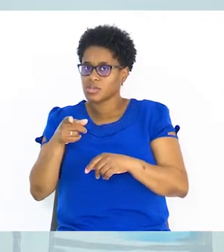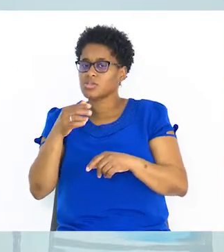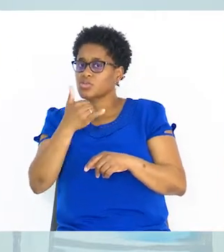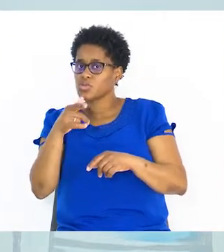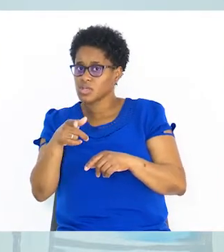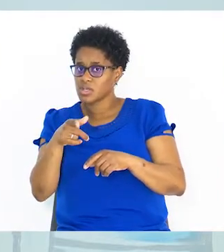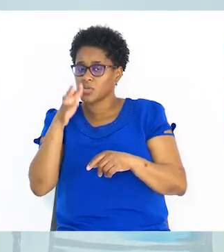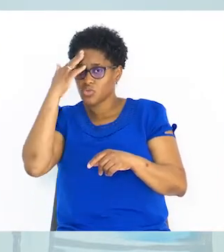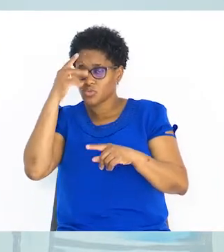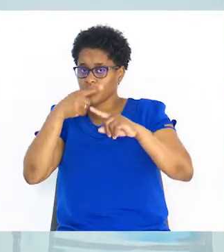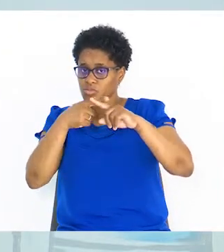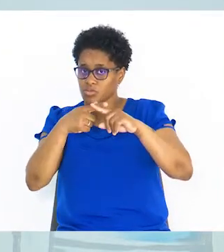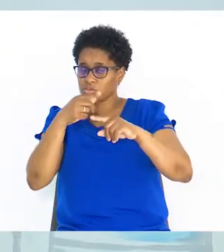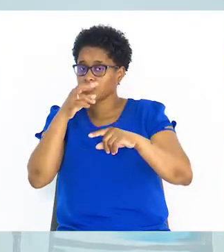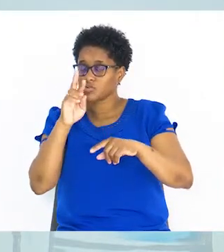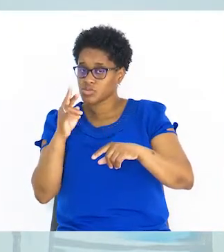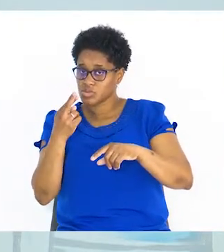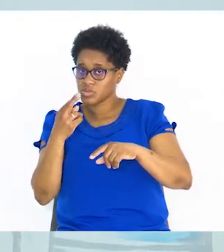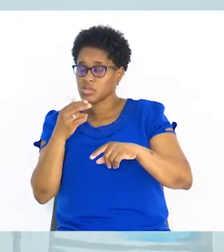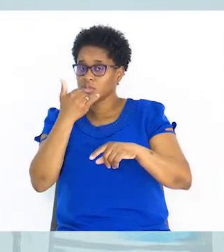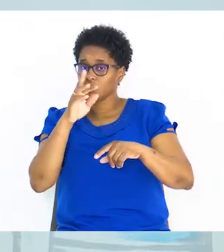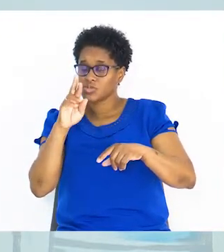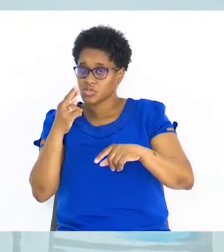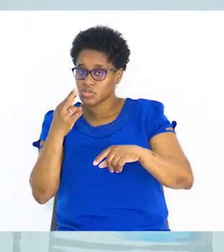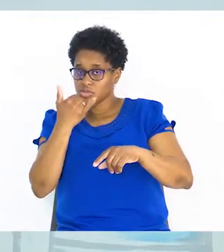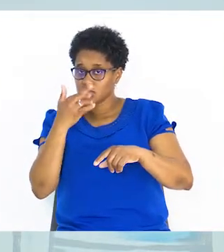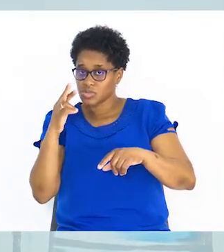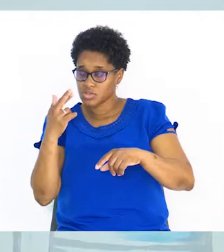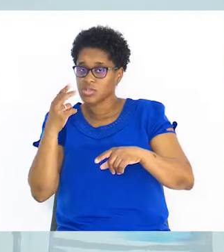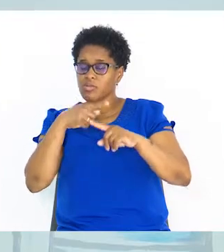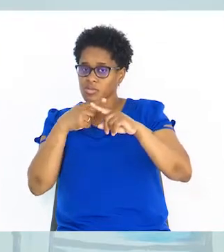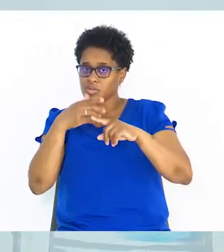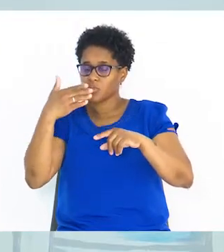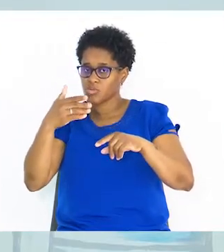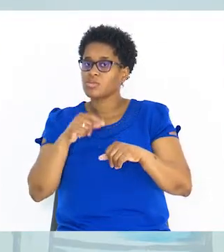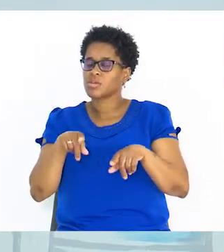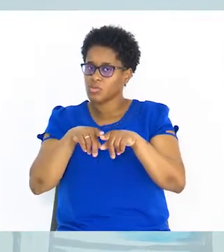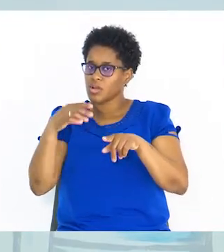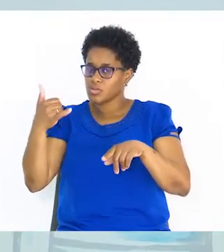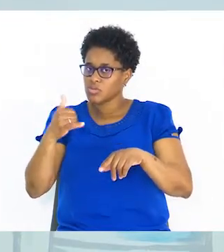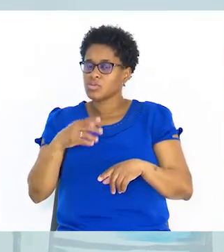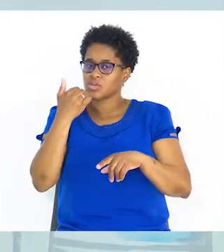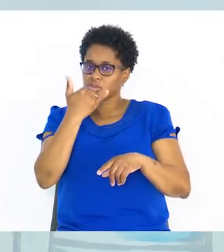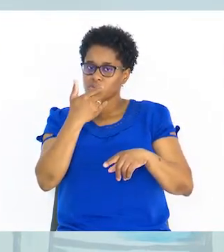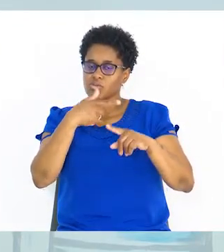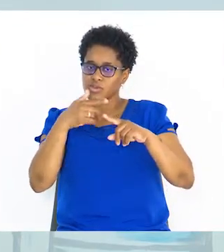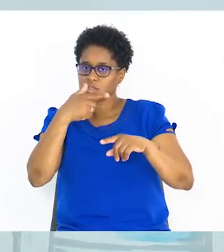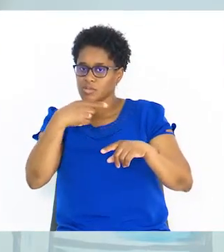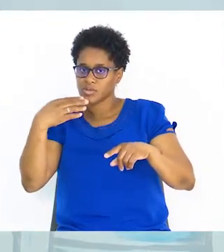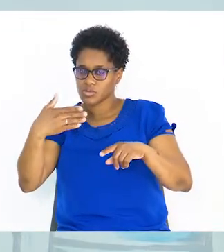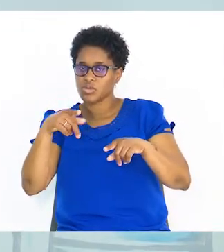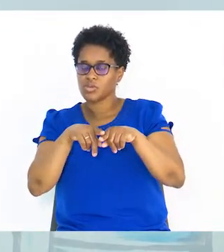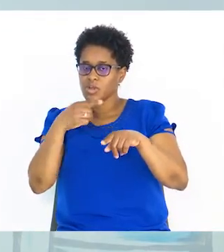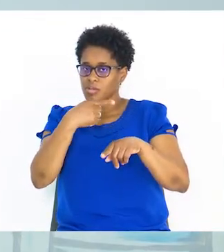2 aqui, o número multiplica com x, dá 2x, e também multiplica com 1, dá 2. 2 vezes menos 1 dá